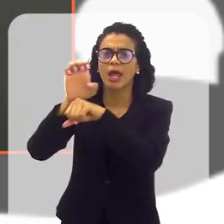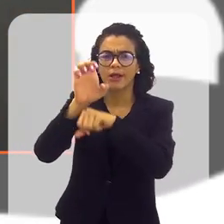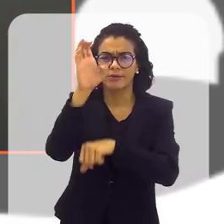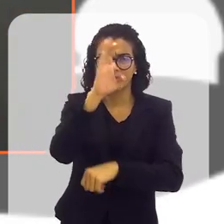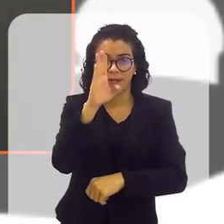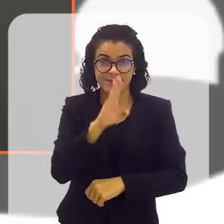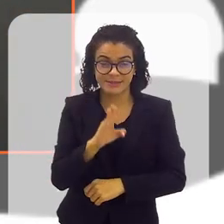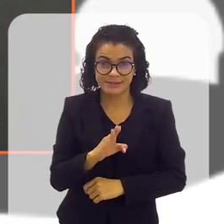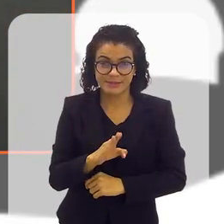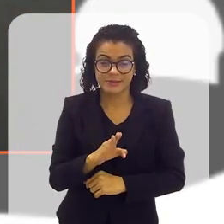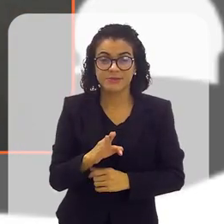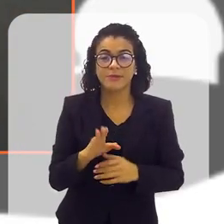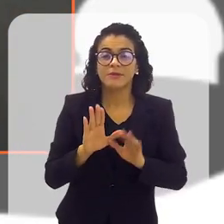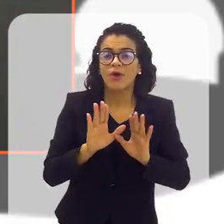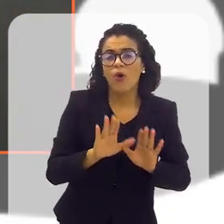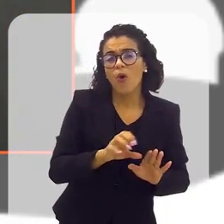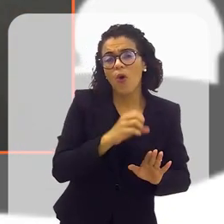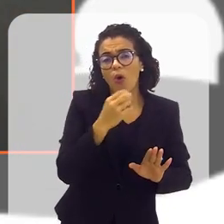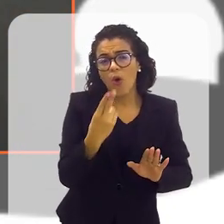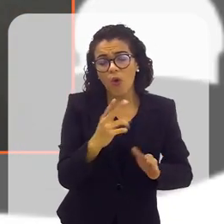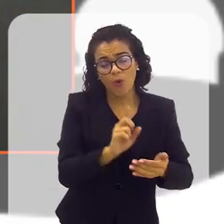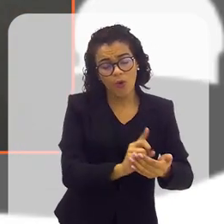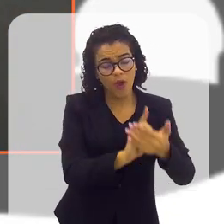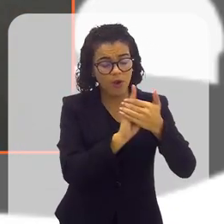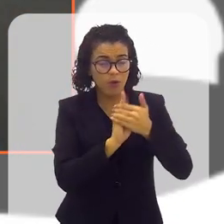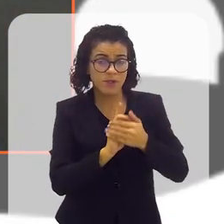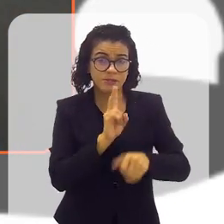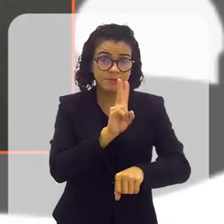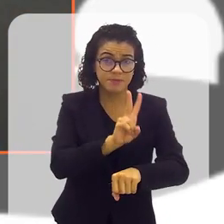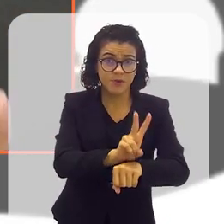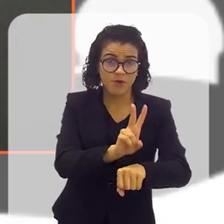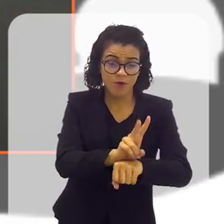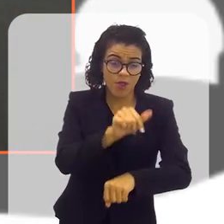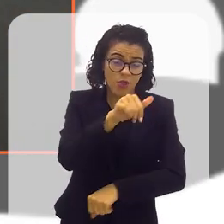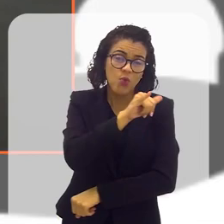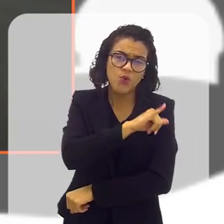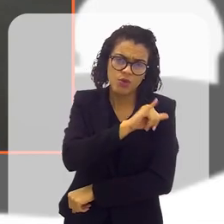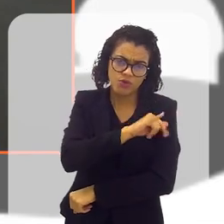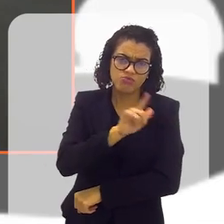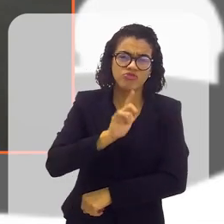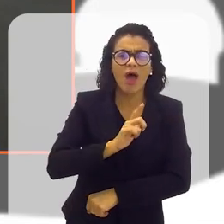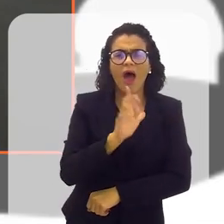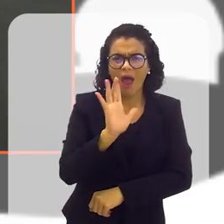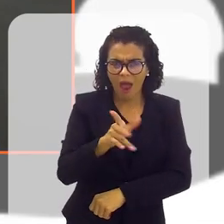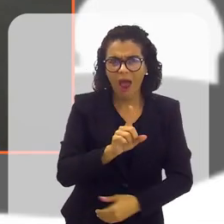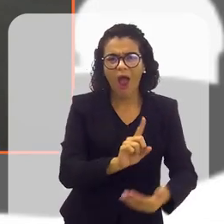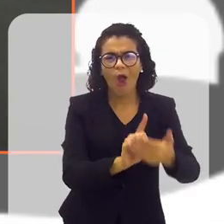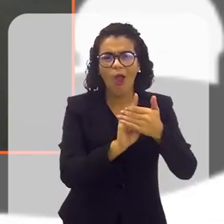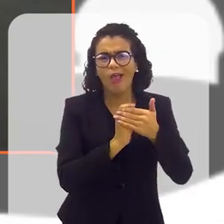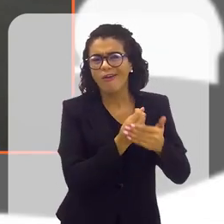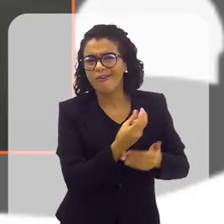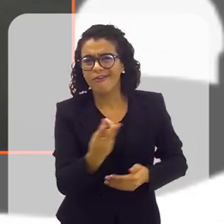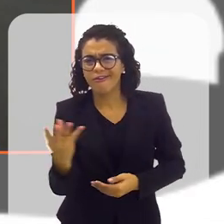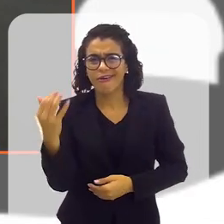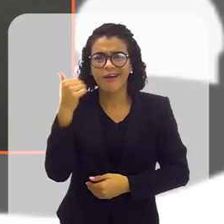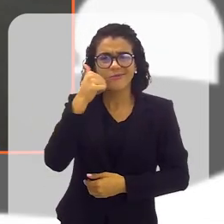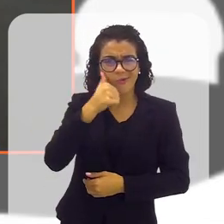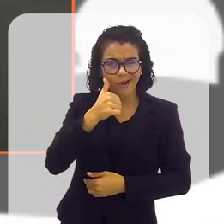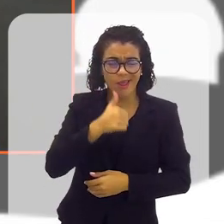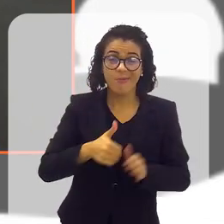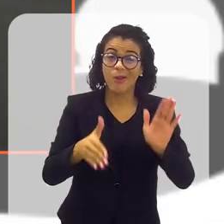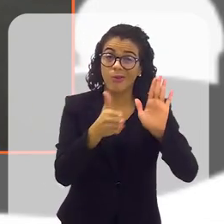em todos eles, seja com o acolhimento provisório, aí no Rio de Janeiro, já acolhemos muitas mulheres